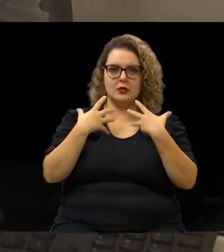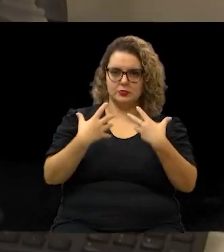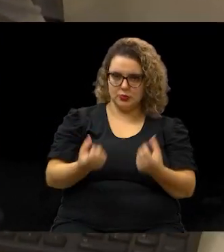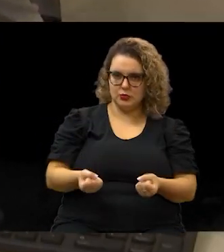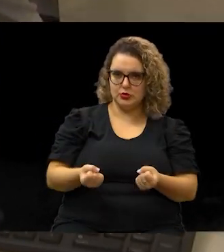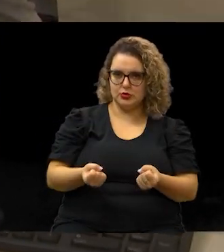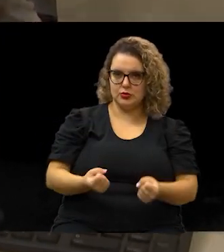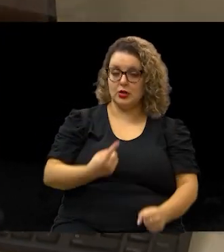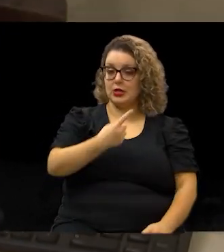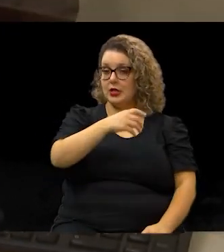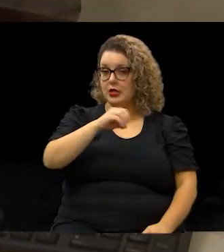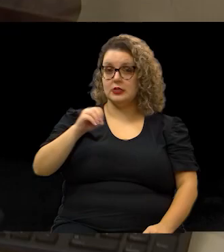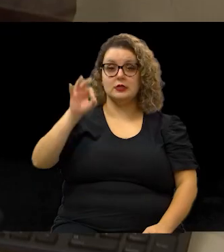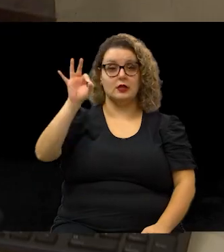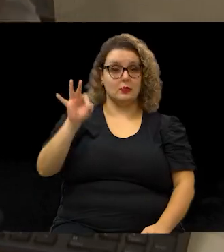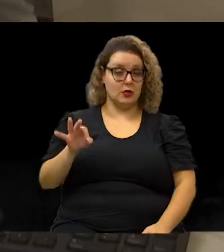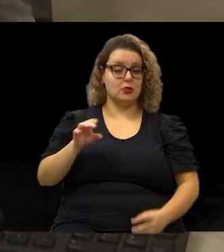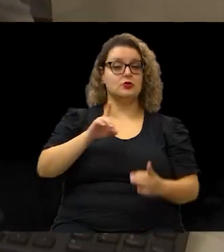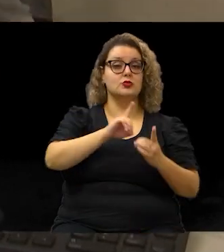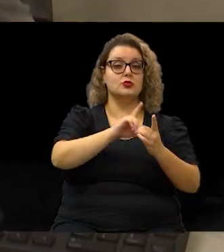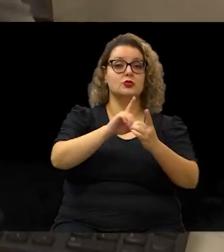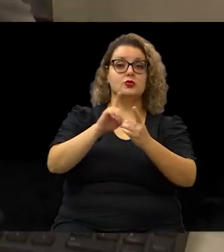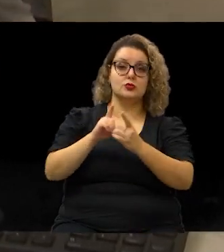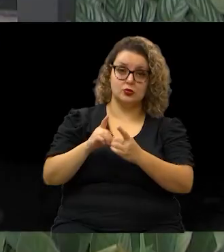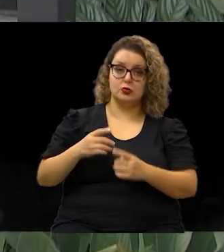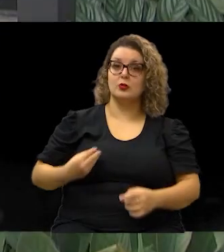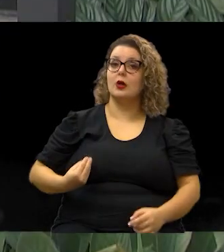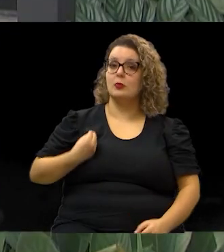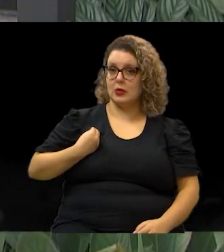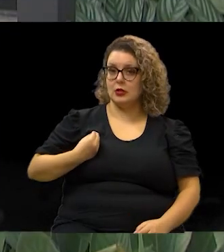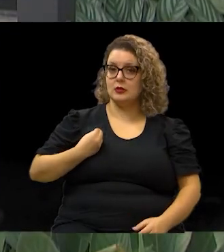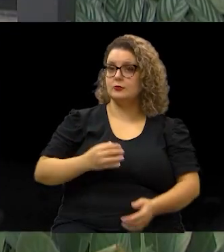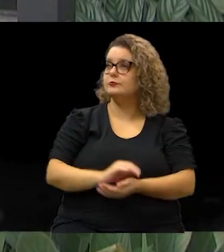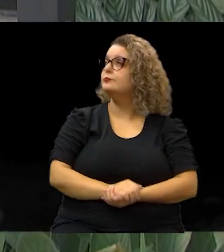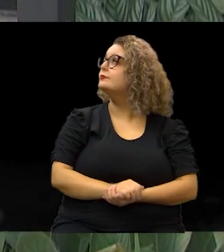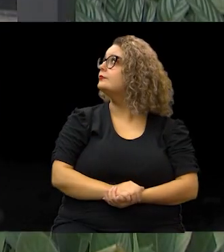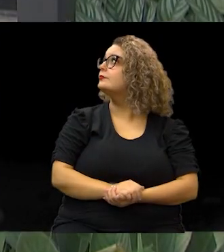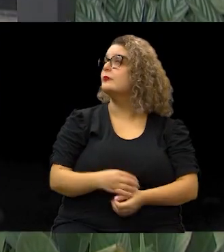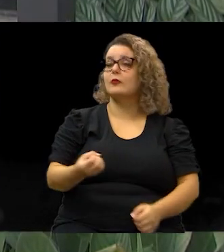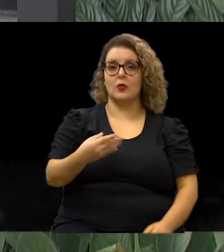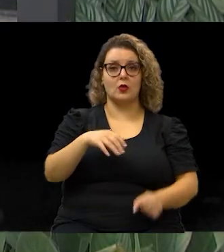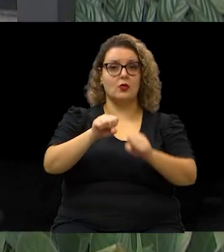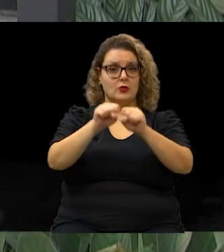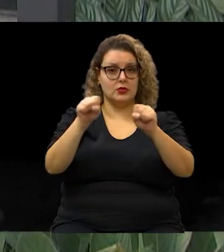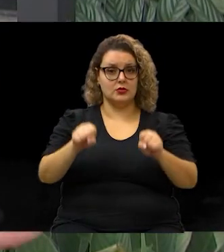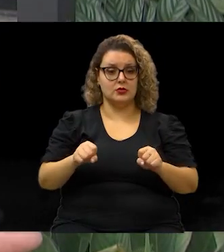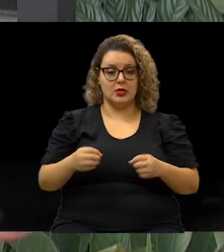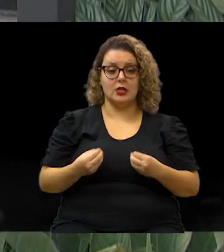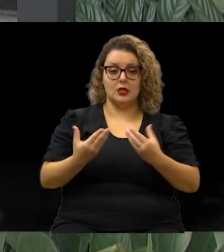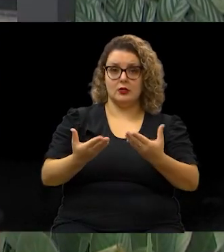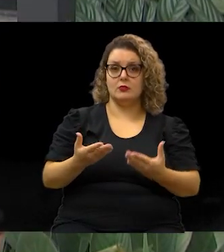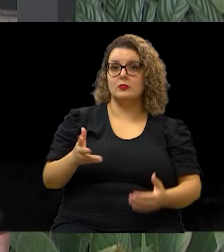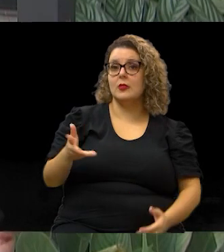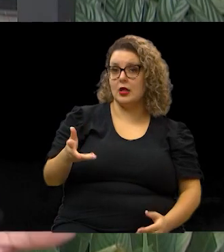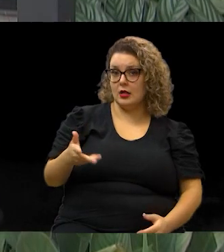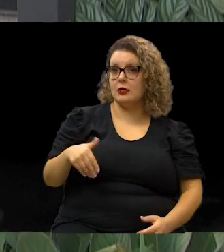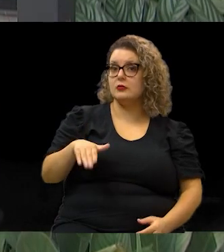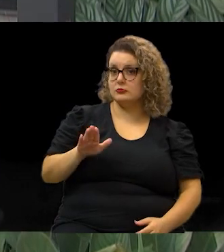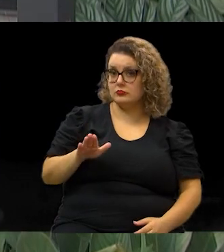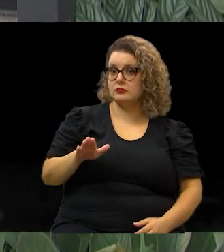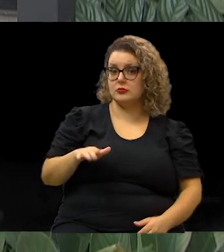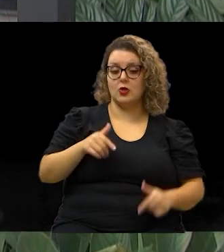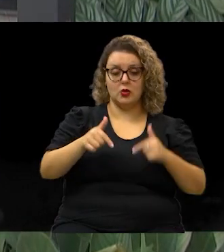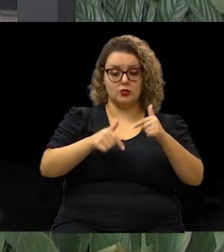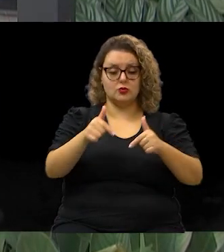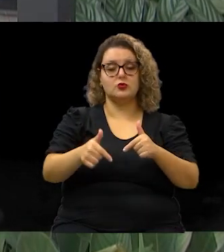em 100% dos atendimentos presenciais. O novo sistema deve trazer mais agilidade nos trabalhos